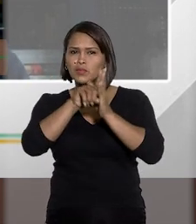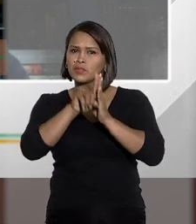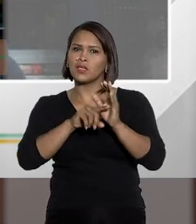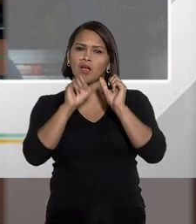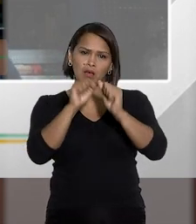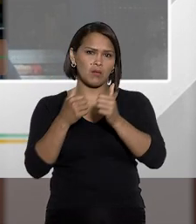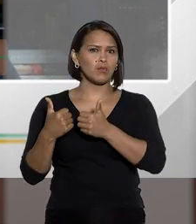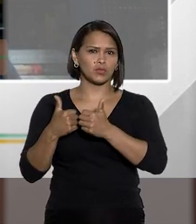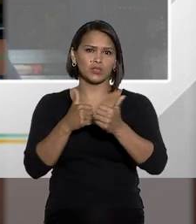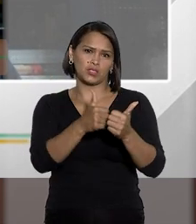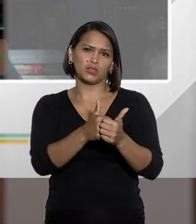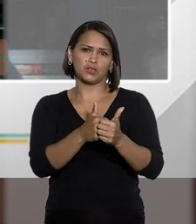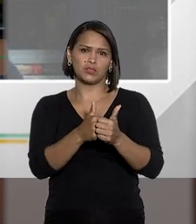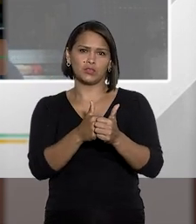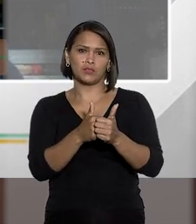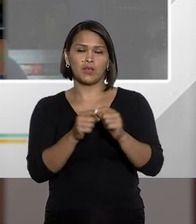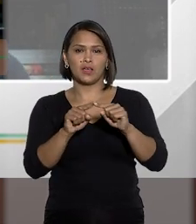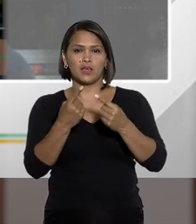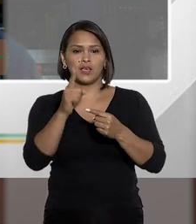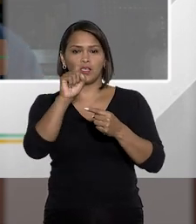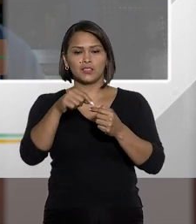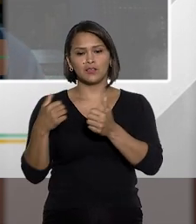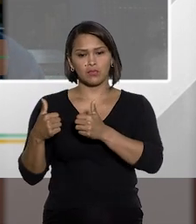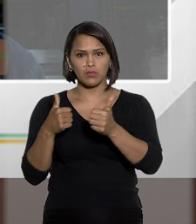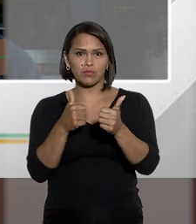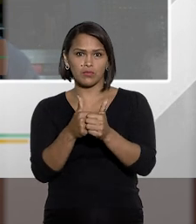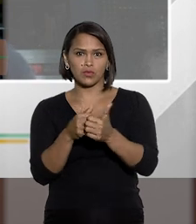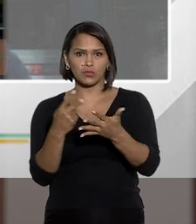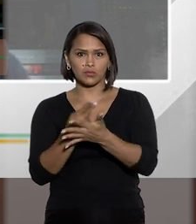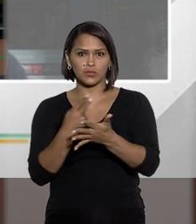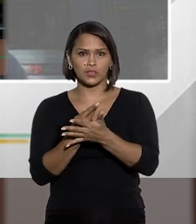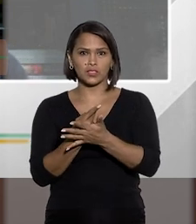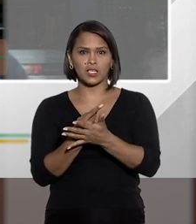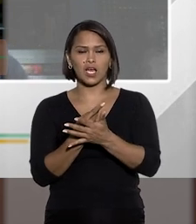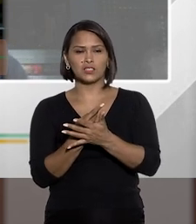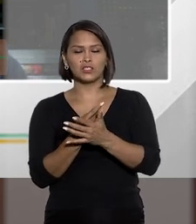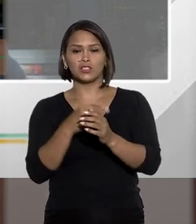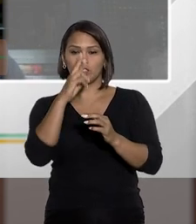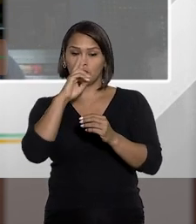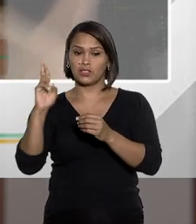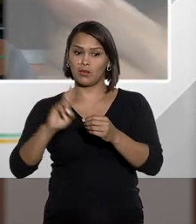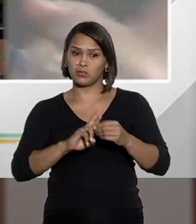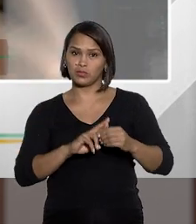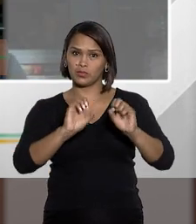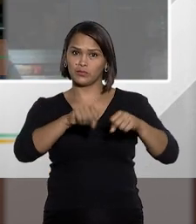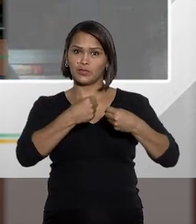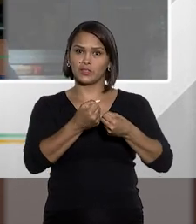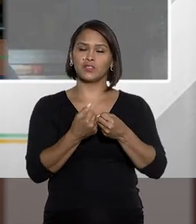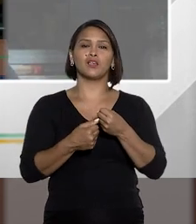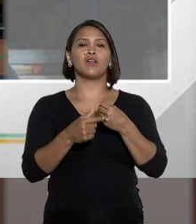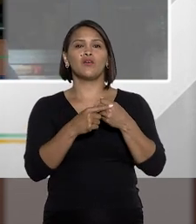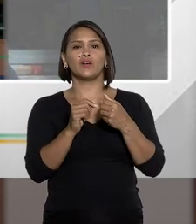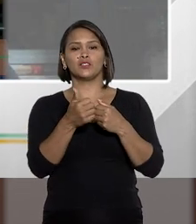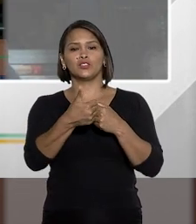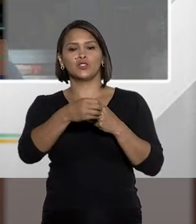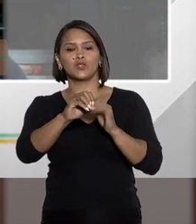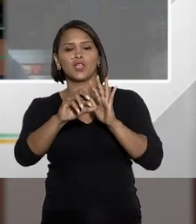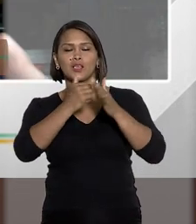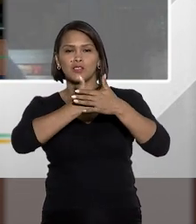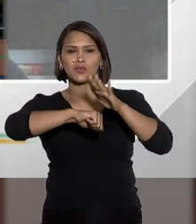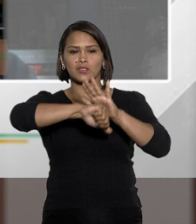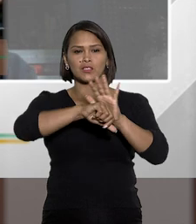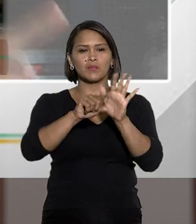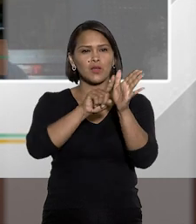O perito pode ser conduzido coercitivamente. E se for conduzido coercitivamente e de forma abusiva configura o crime do artigo 10,